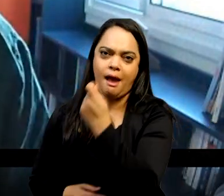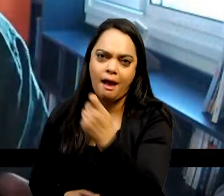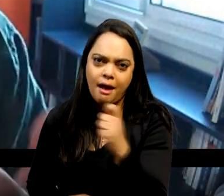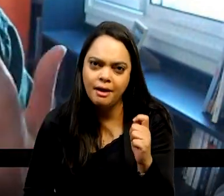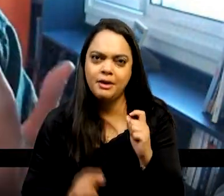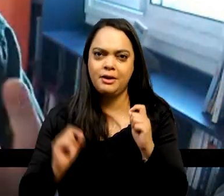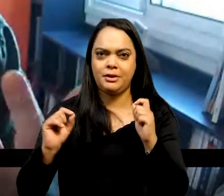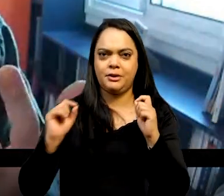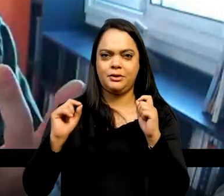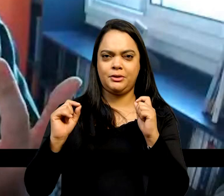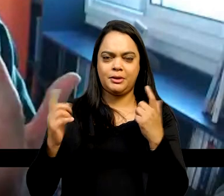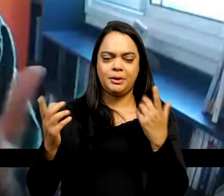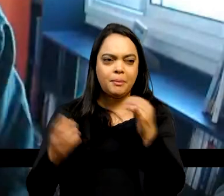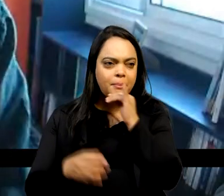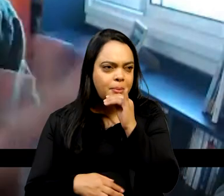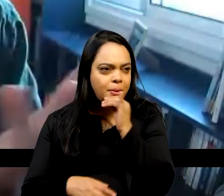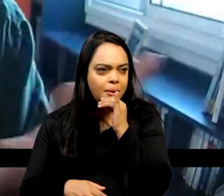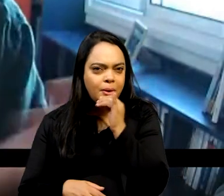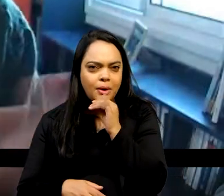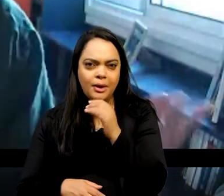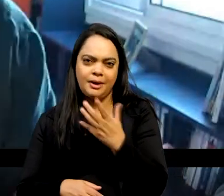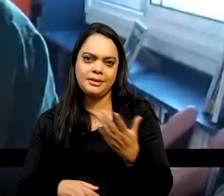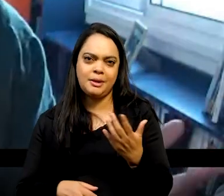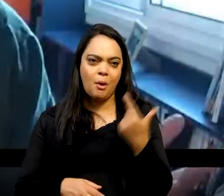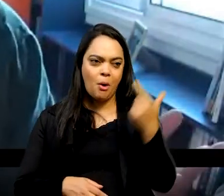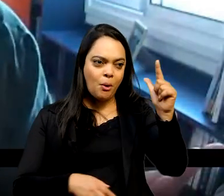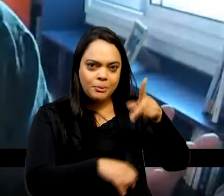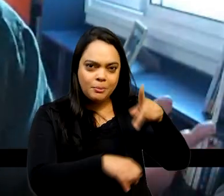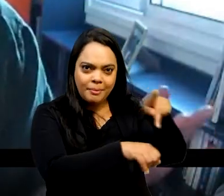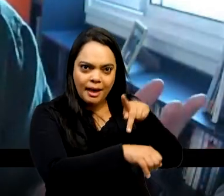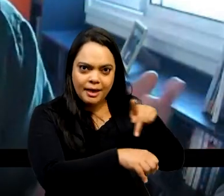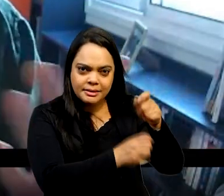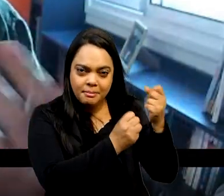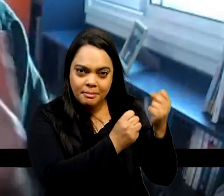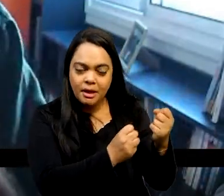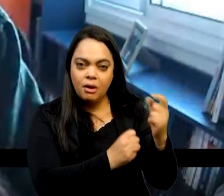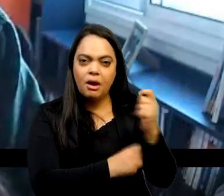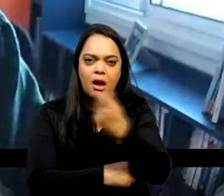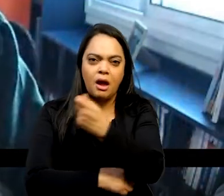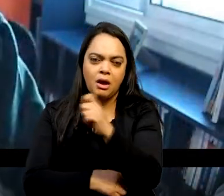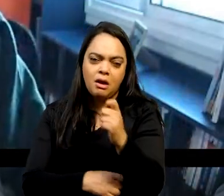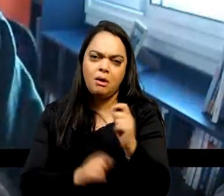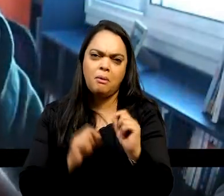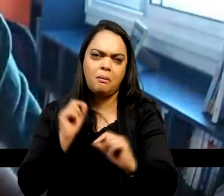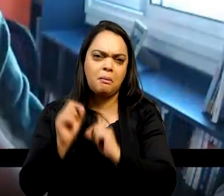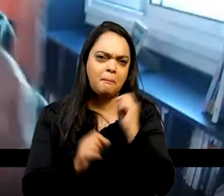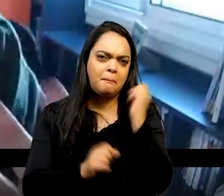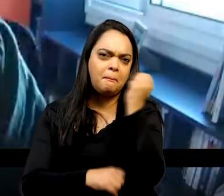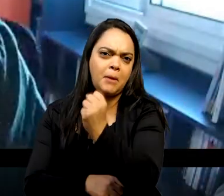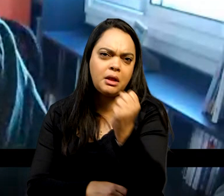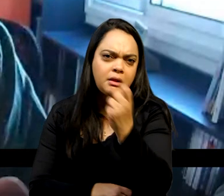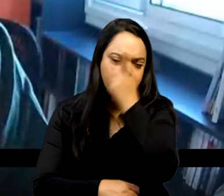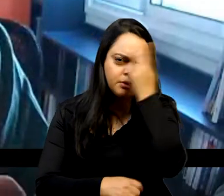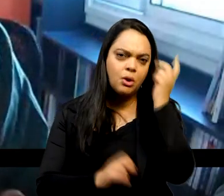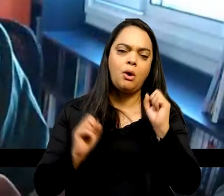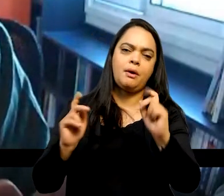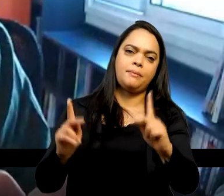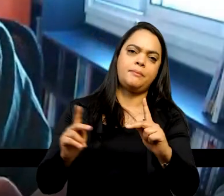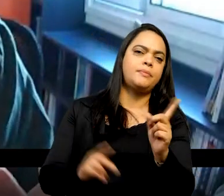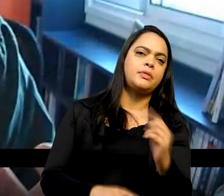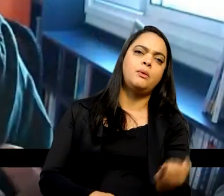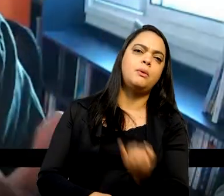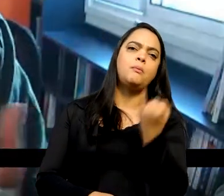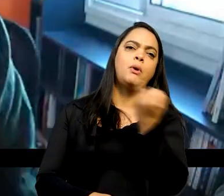a ditadura da Argentina é uma... matou menos gente. não importa a quantidade de gente que morreu,